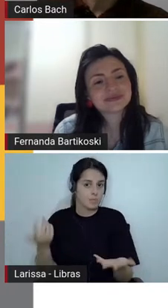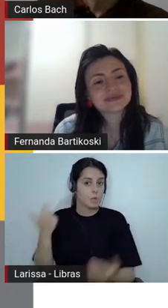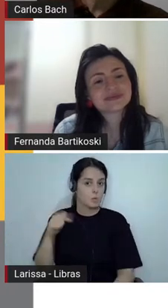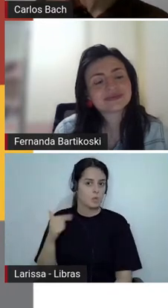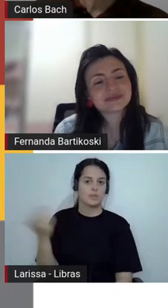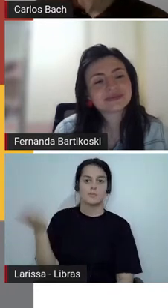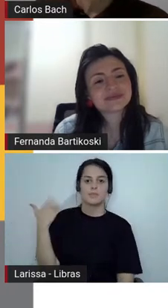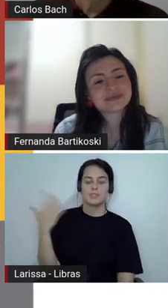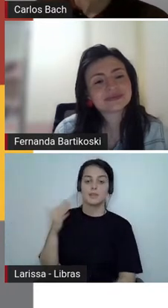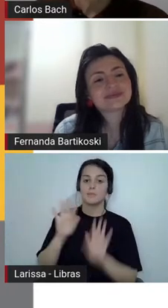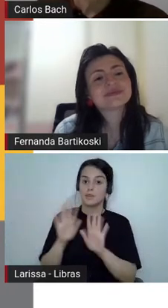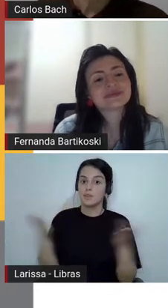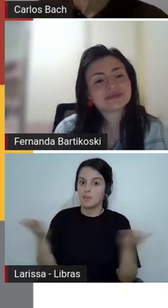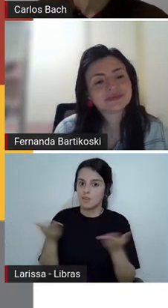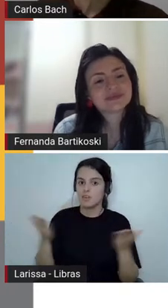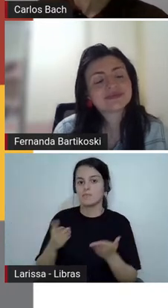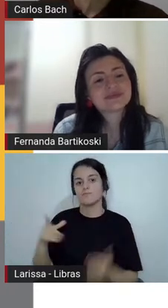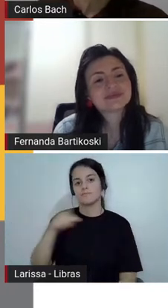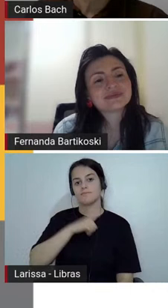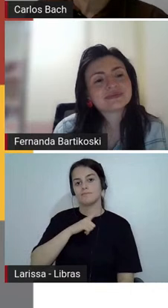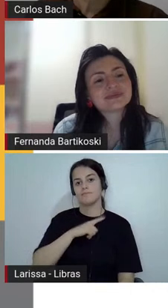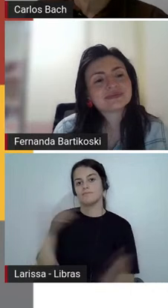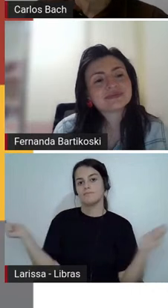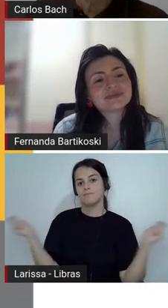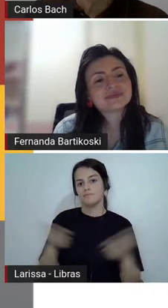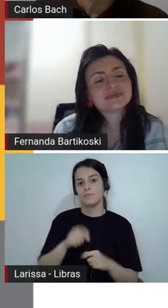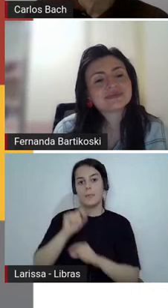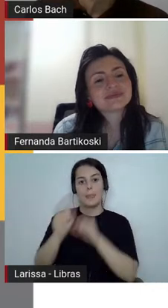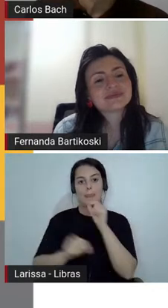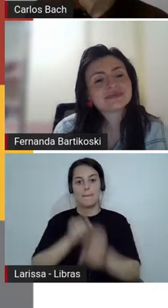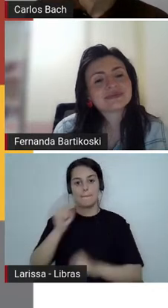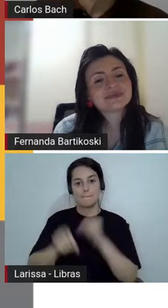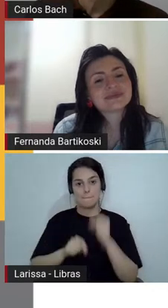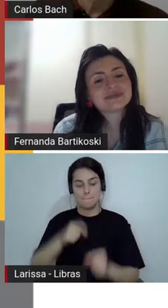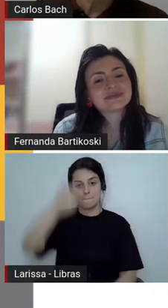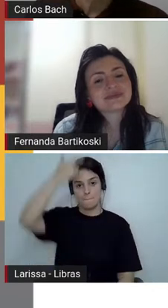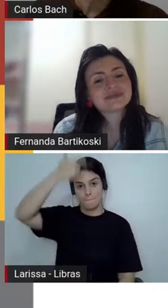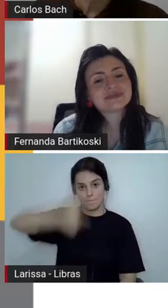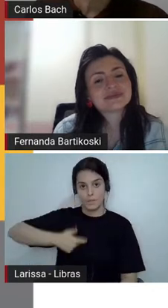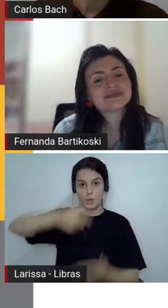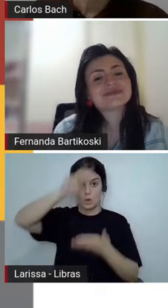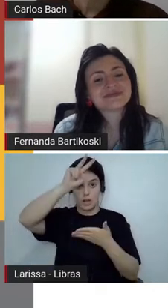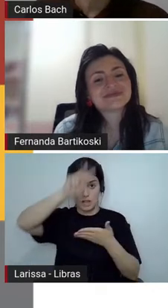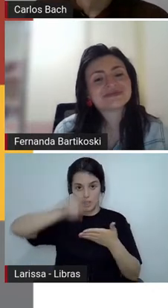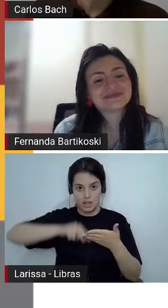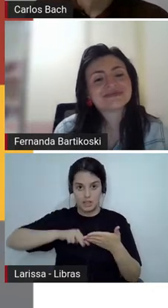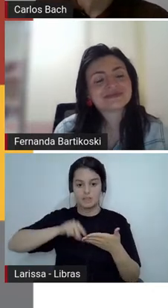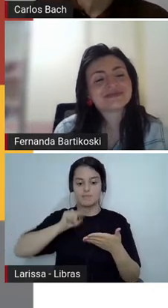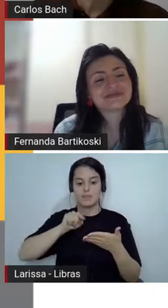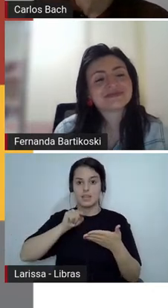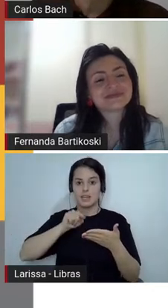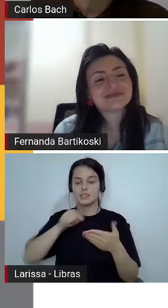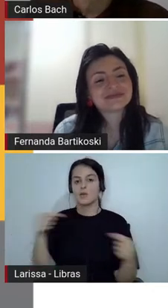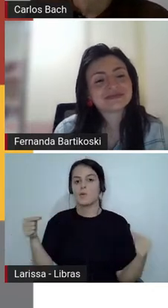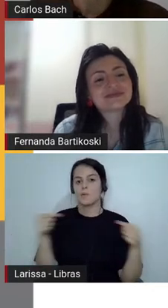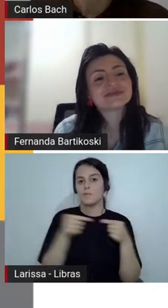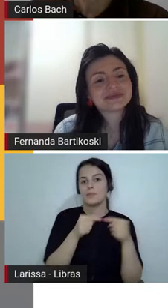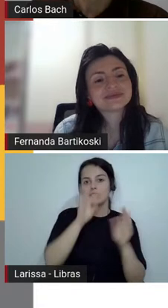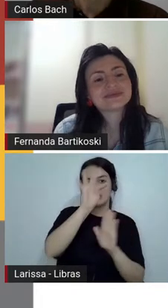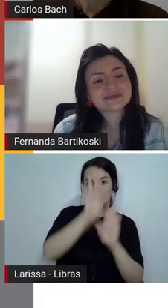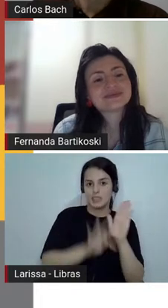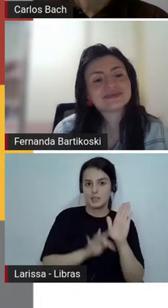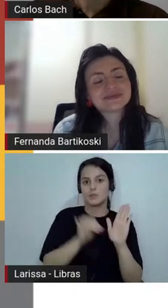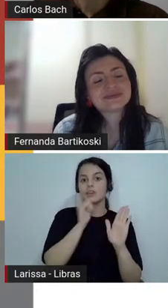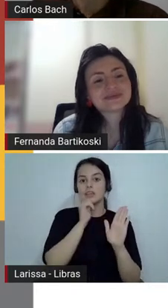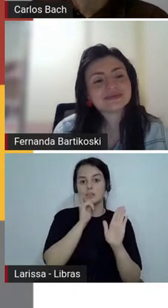E aí ela vai falar que o que o leitor traz para o texto é tão importante quanto a contribuição inversa, ou seja, do que o texto traz para o leitor.